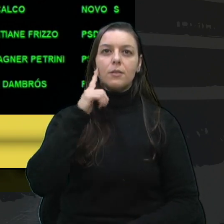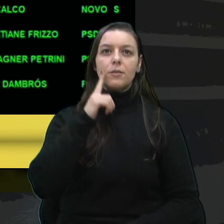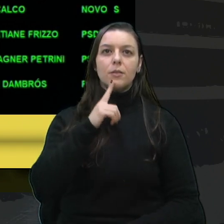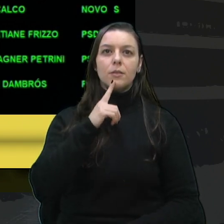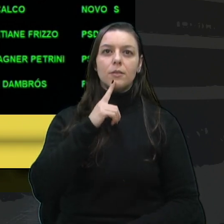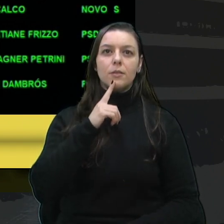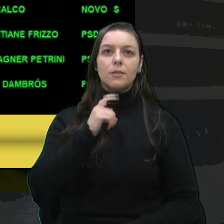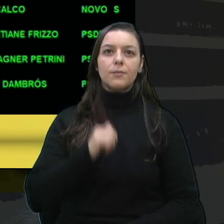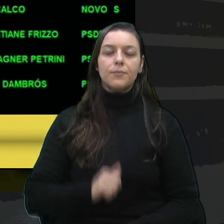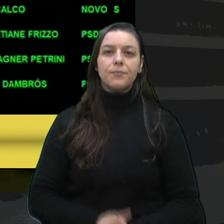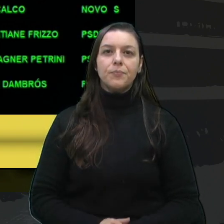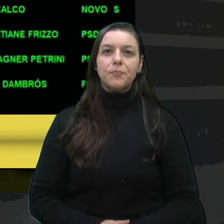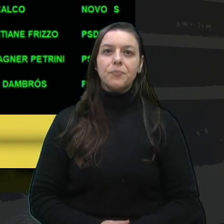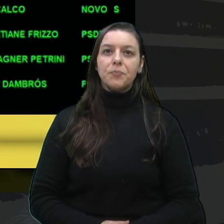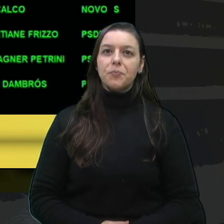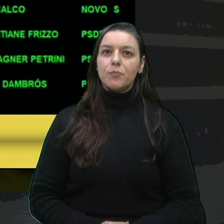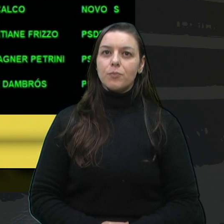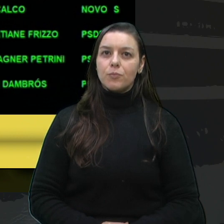Vereador Lucas?